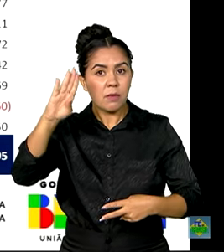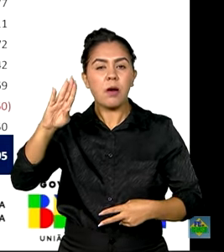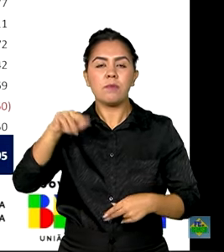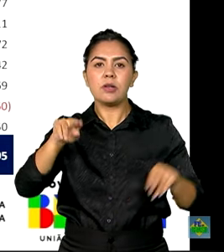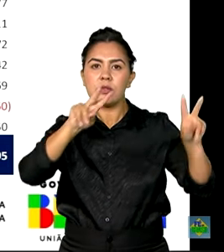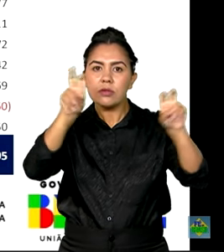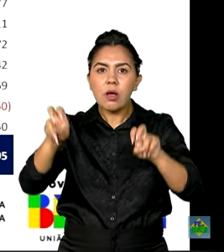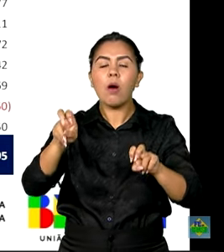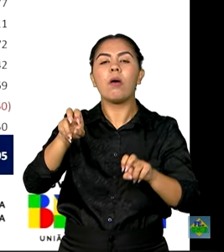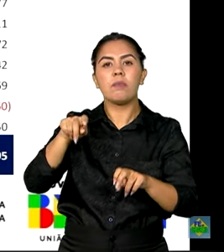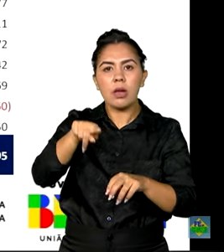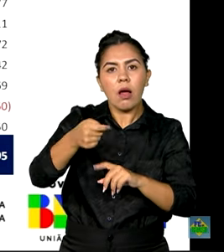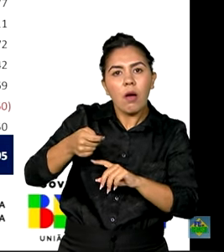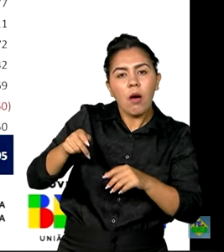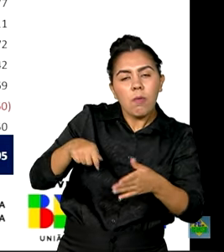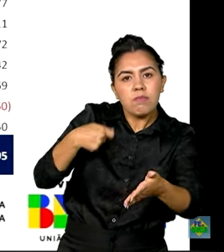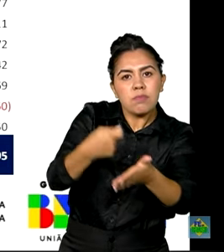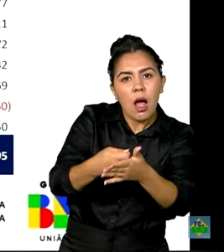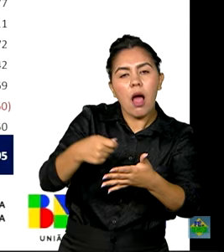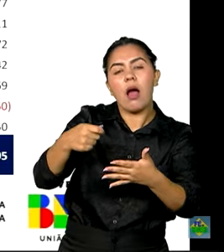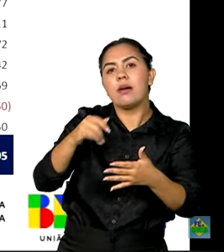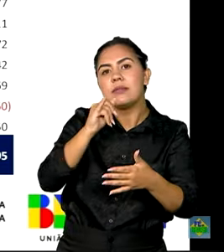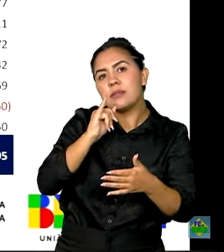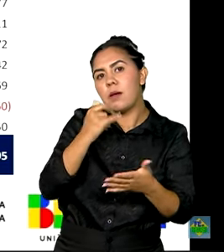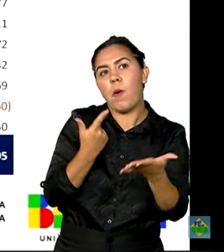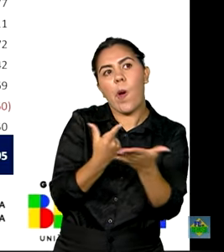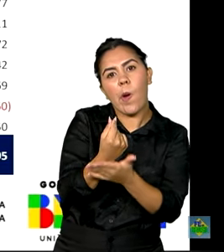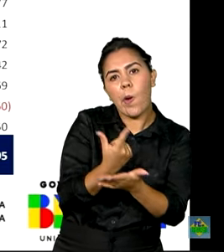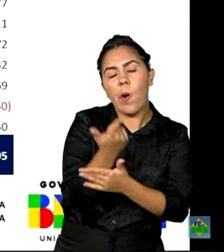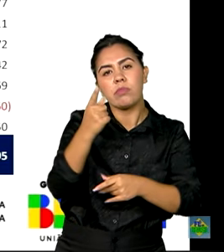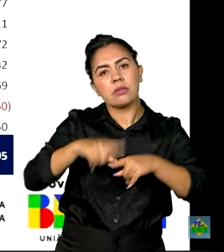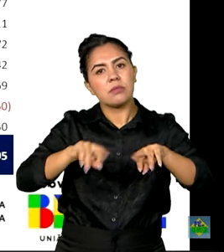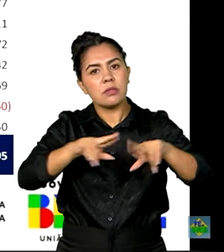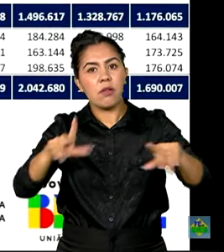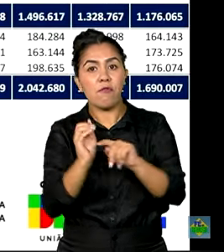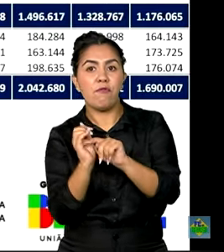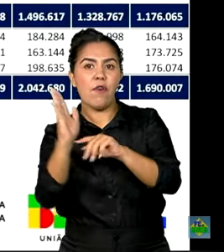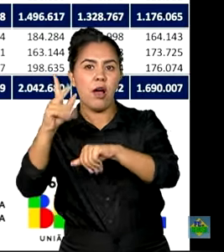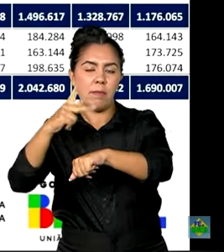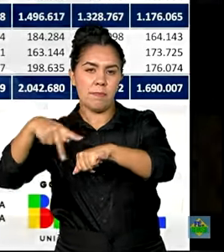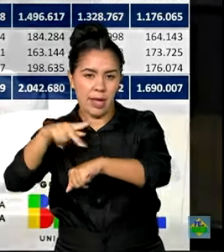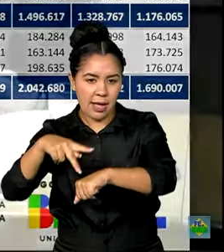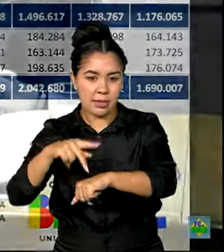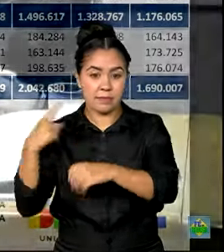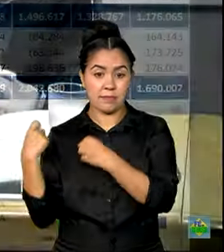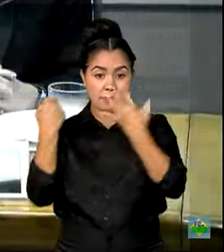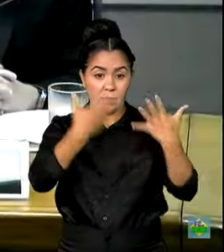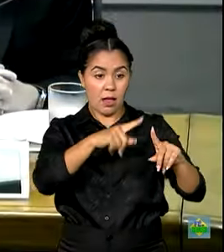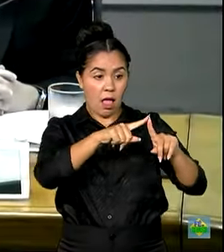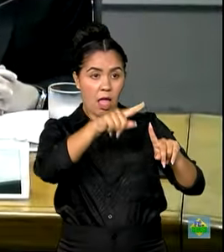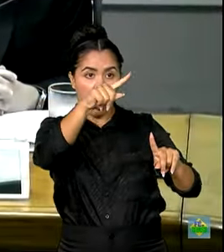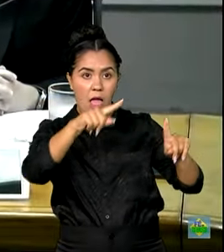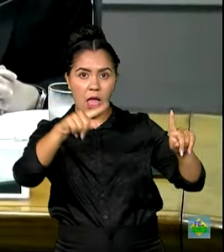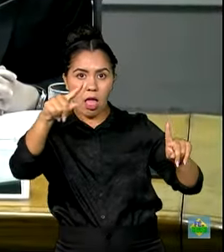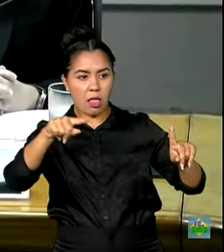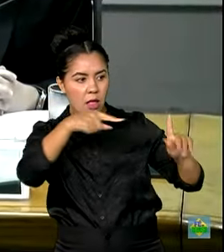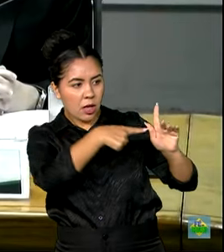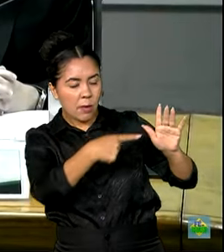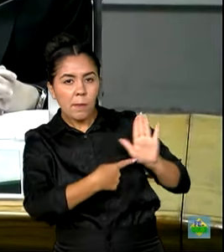o contribuinte está fazendo uma compra de bens fora do país. Os indicadores que estão se realizando